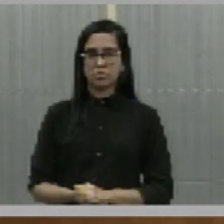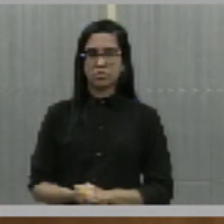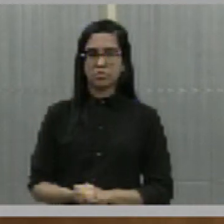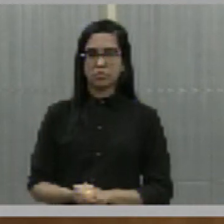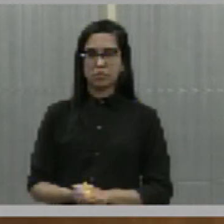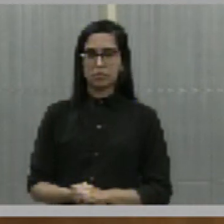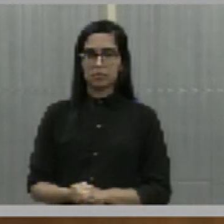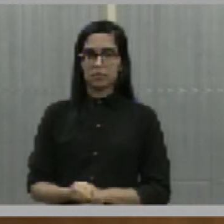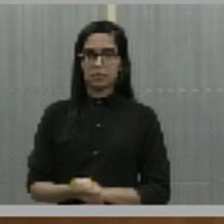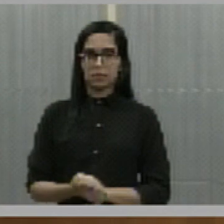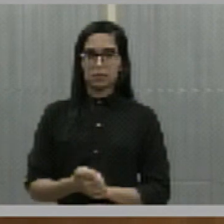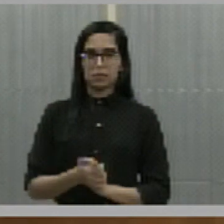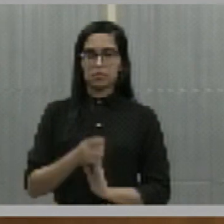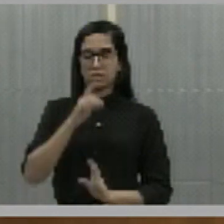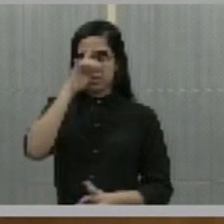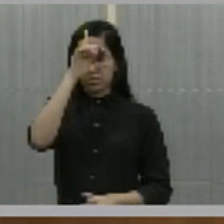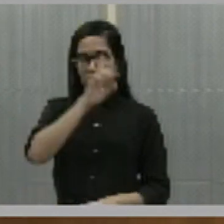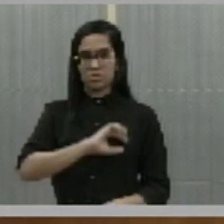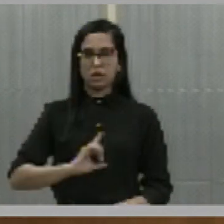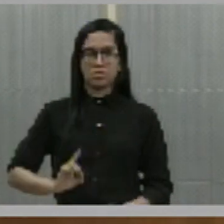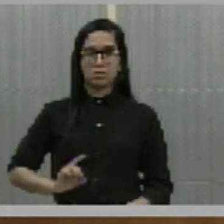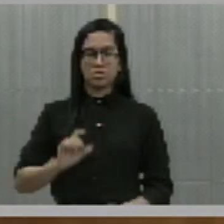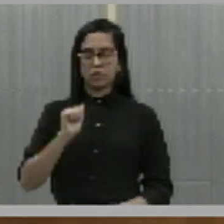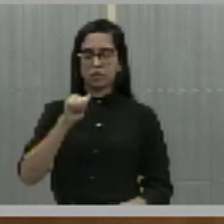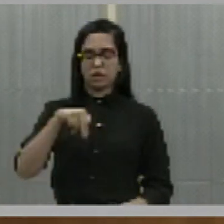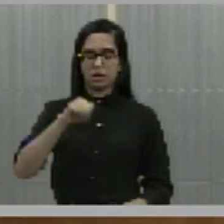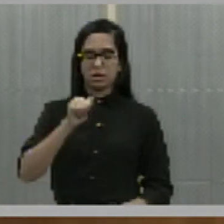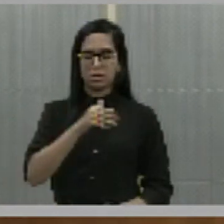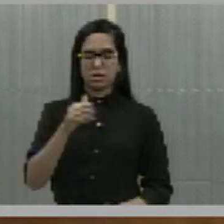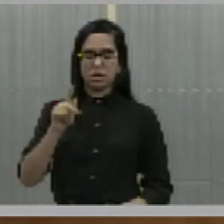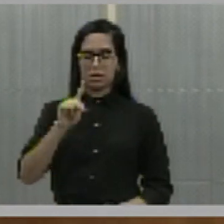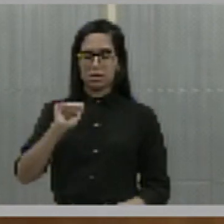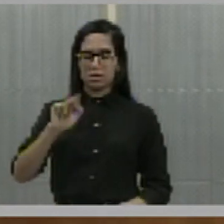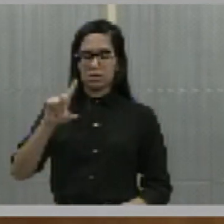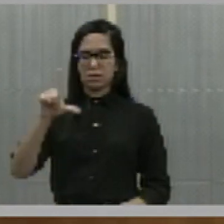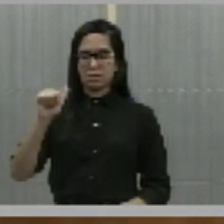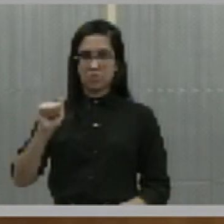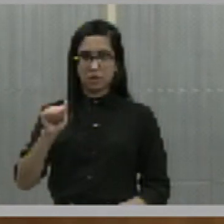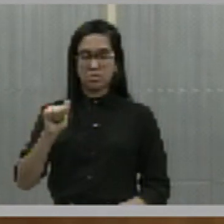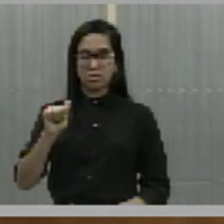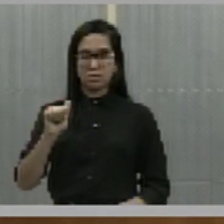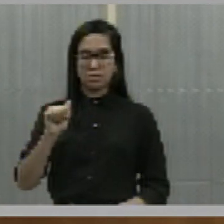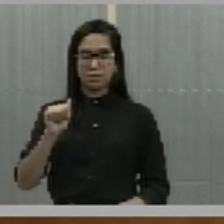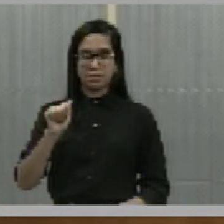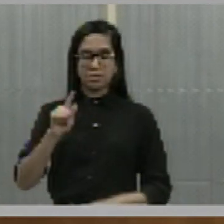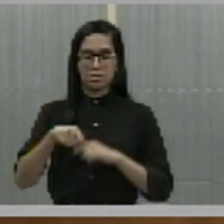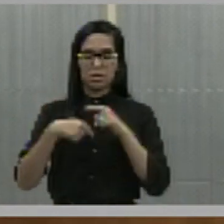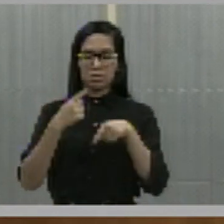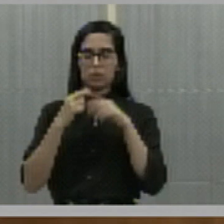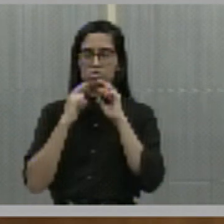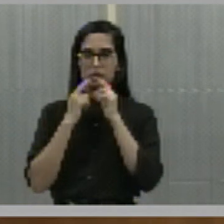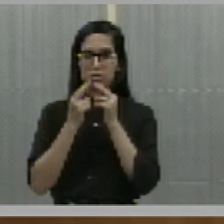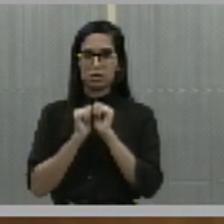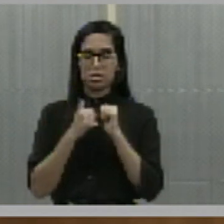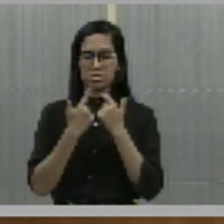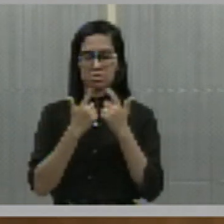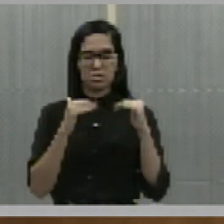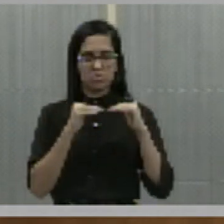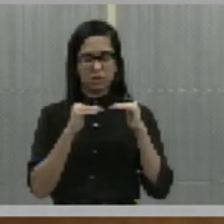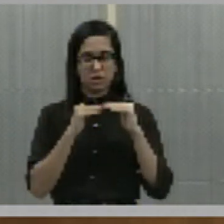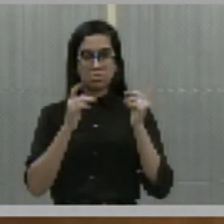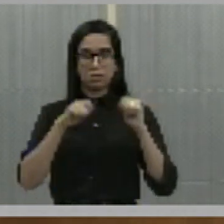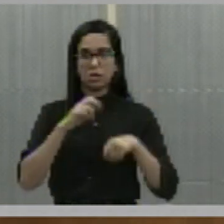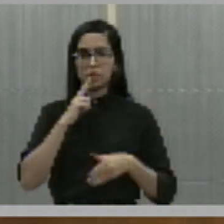Requerimento de autoria da deputada Ana Paula, do MDB, requer que, após ouvido plenário, seja encaminhado expediente ao senhor